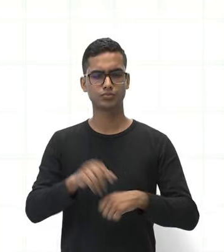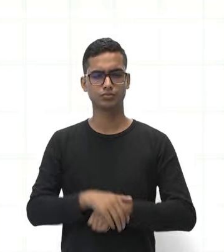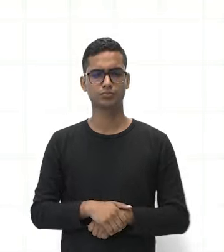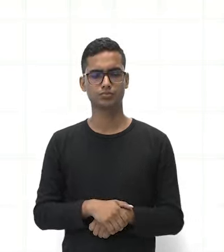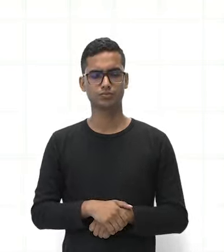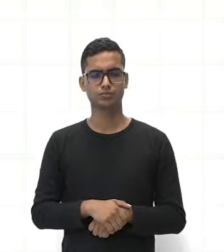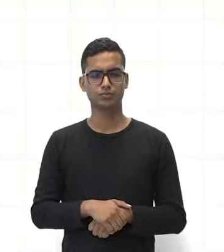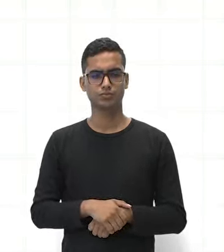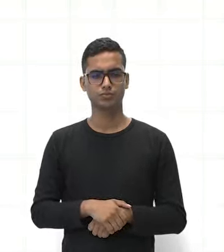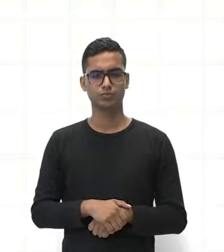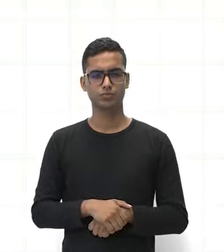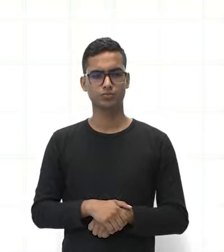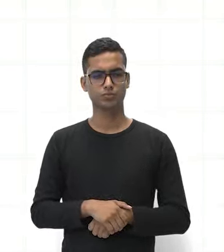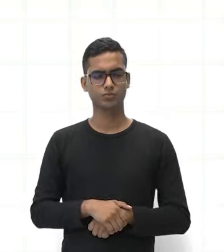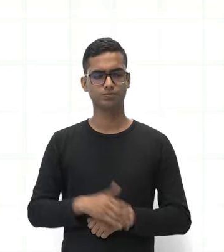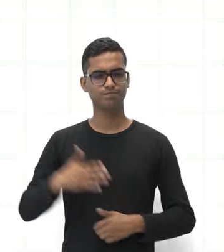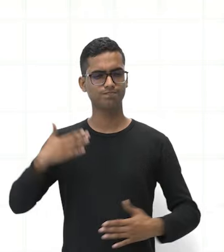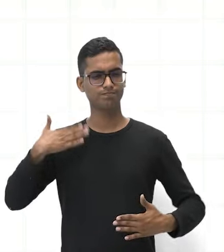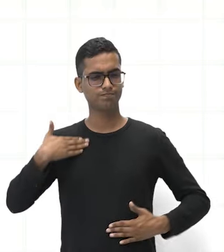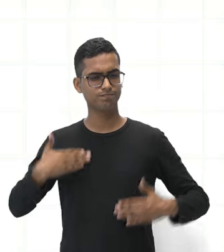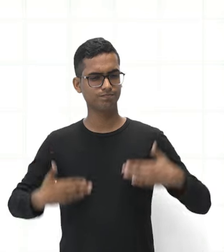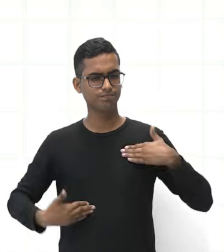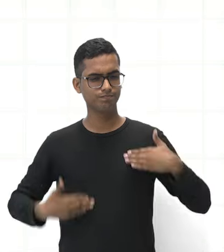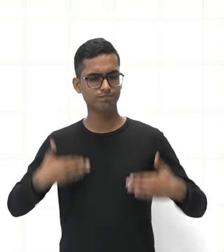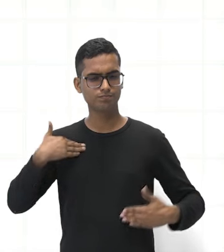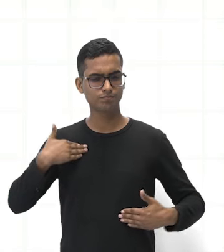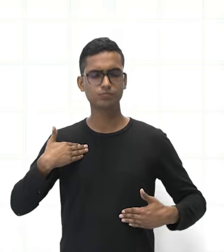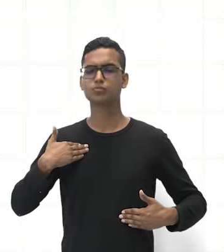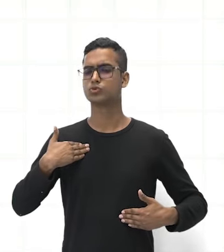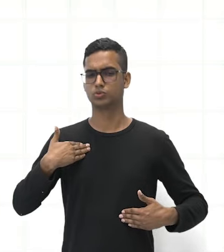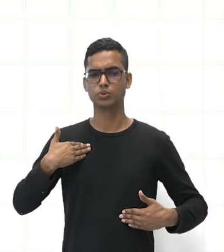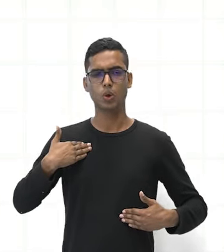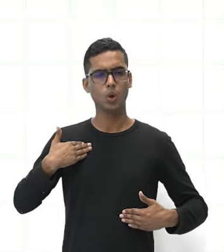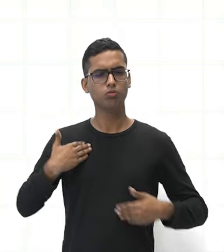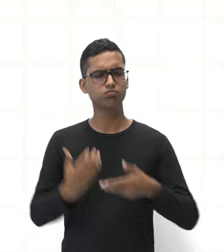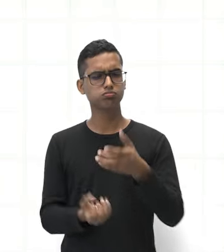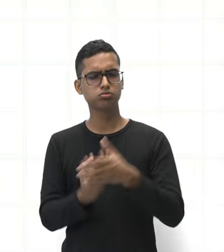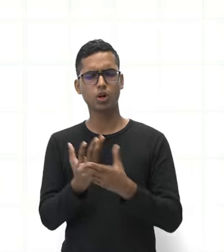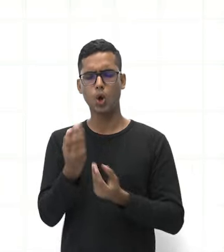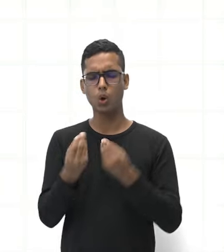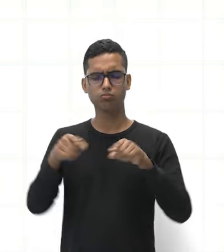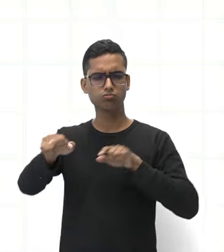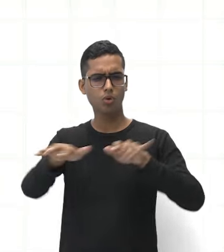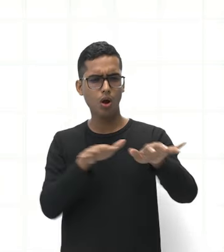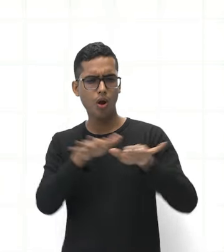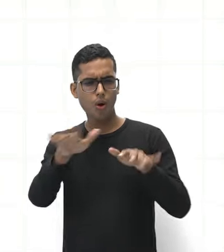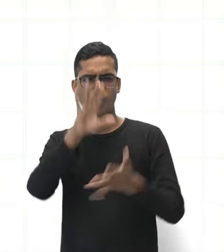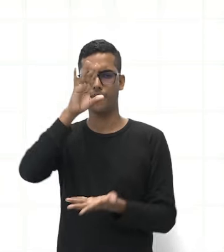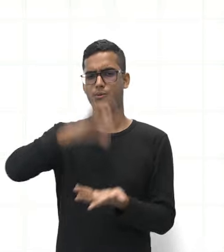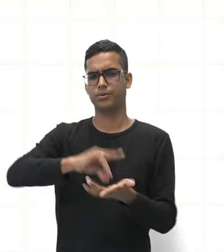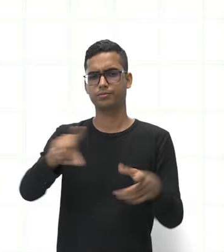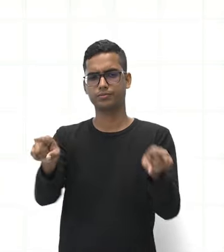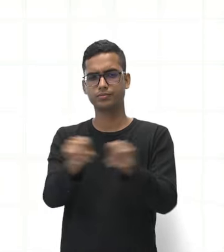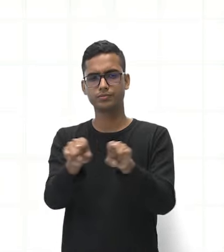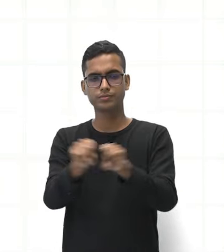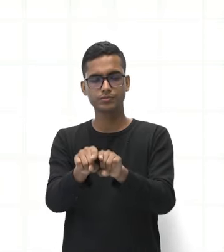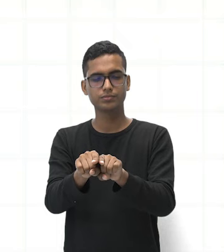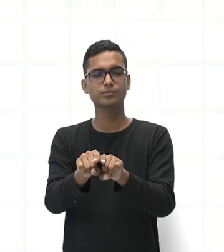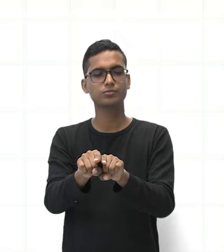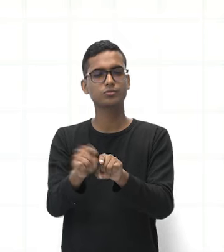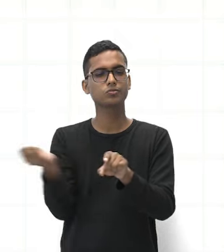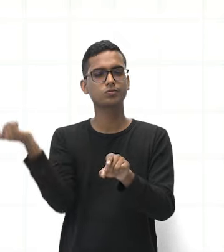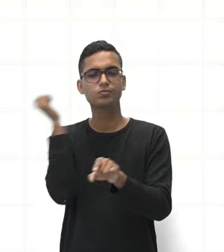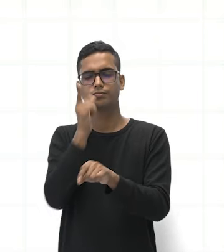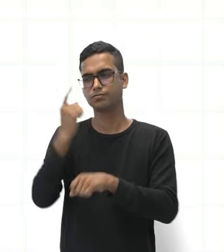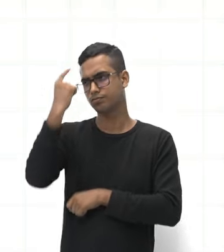associa é a produção dos movimentos. Quando a gente pensa no nosso sistema muscular, a primeira coisa que